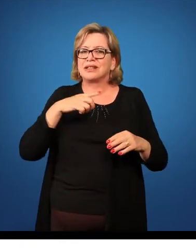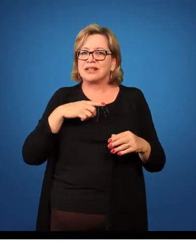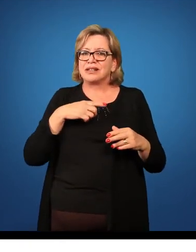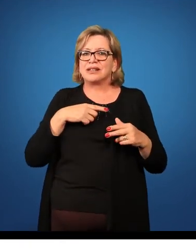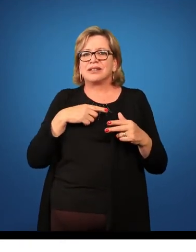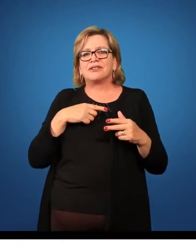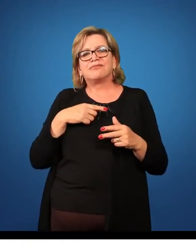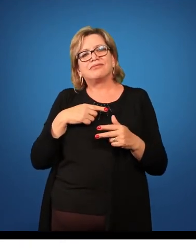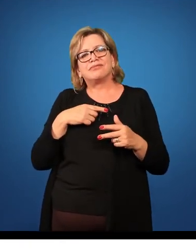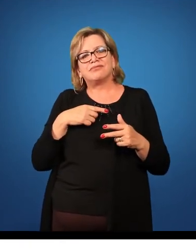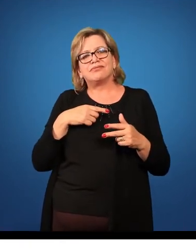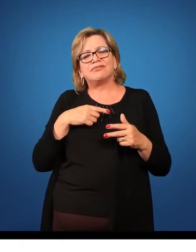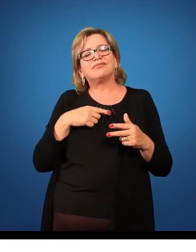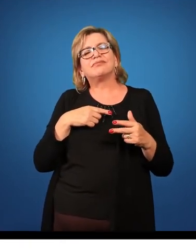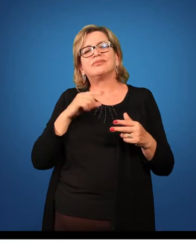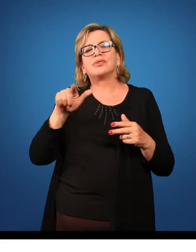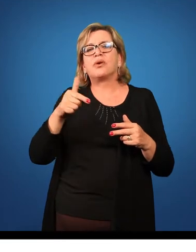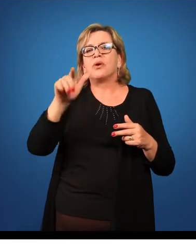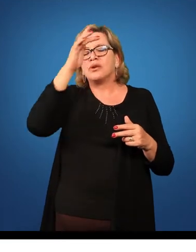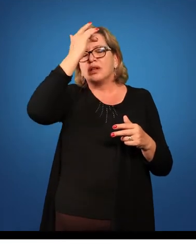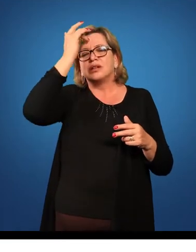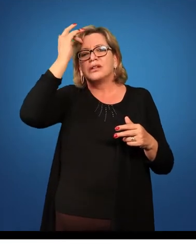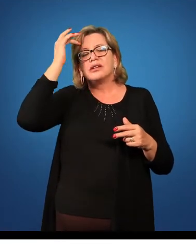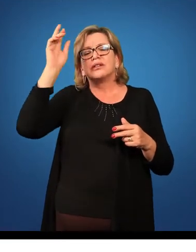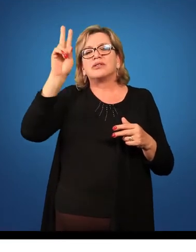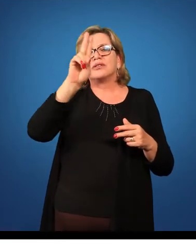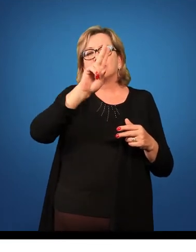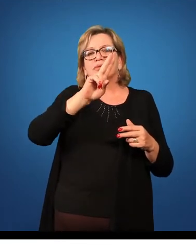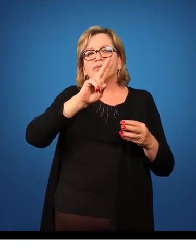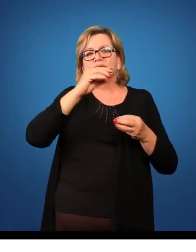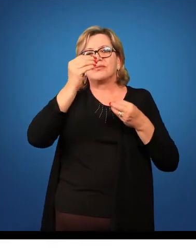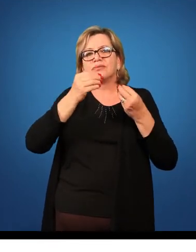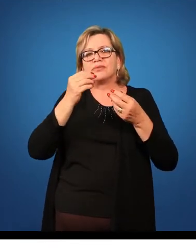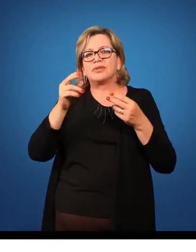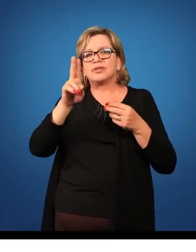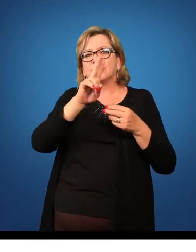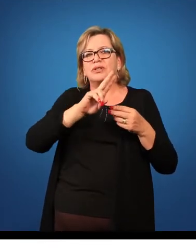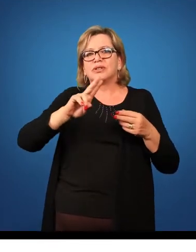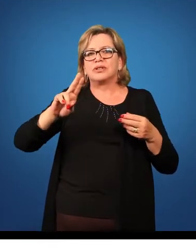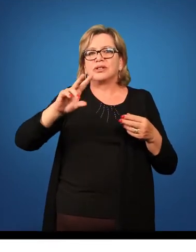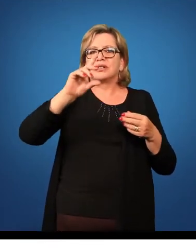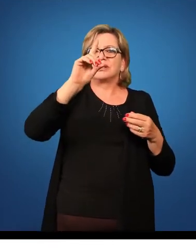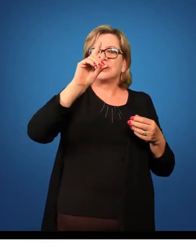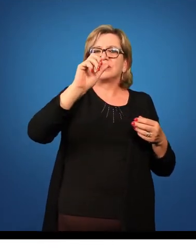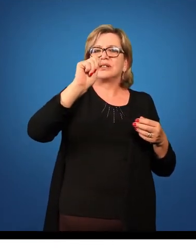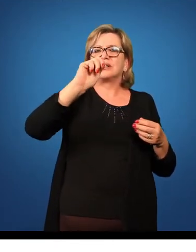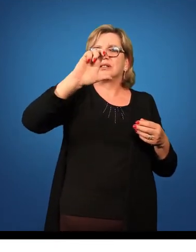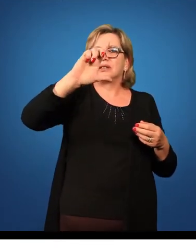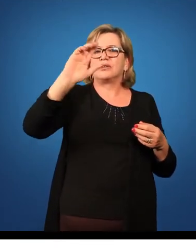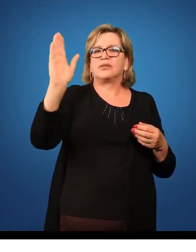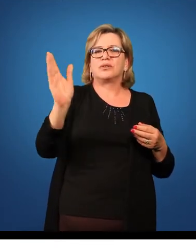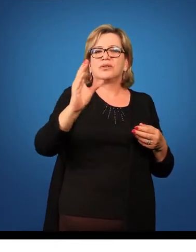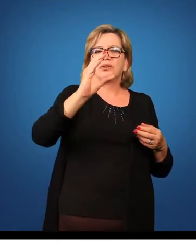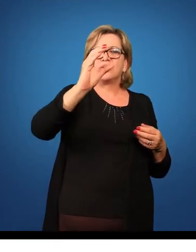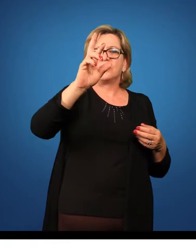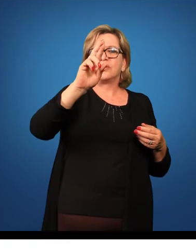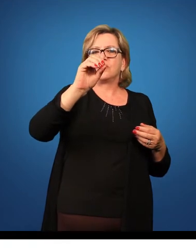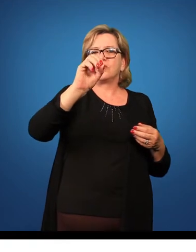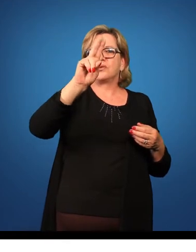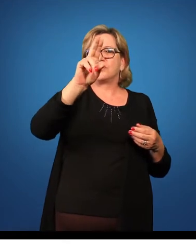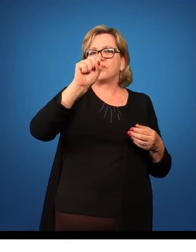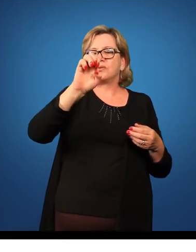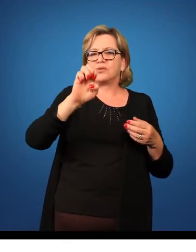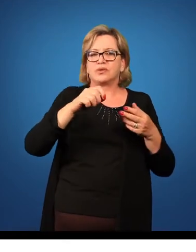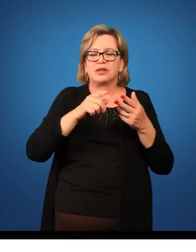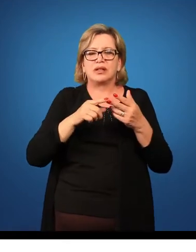Também, a gente tem, a gente destaca o Dal Crouse, então, com a proposta